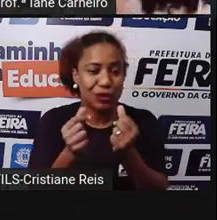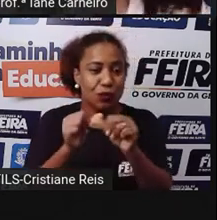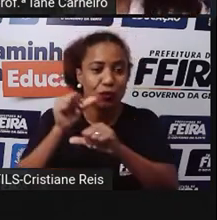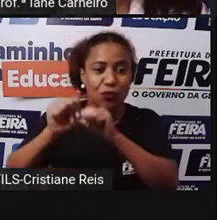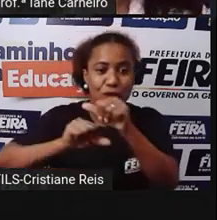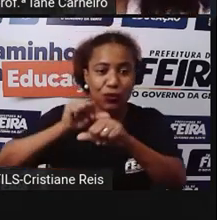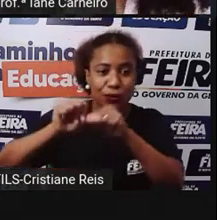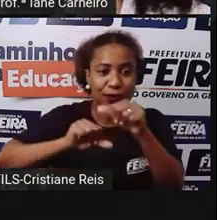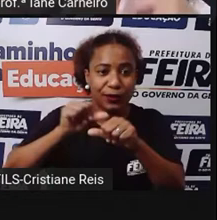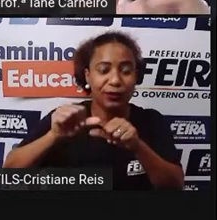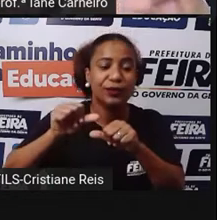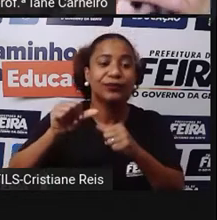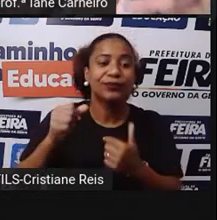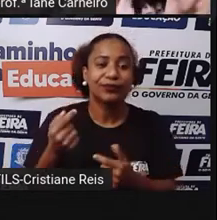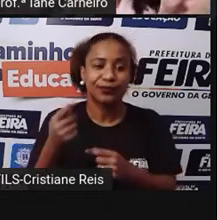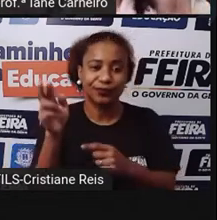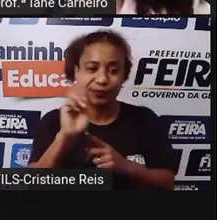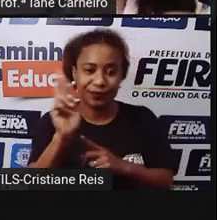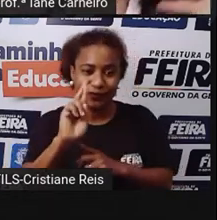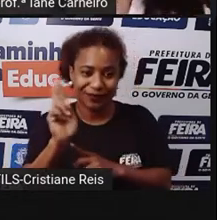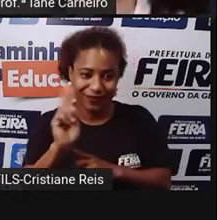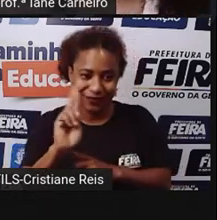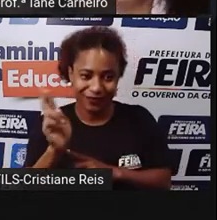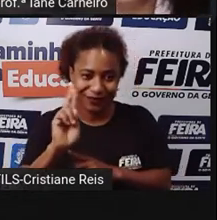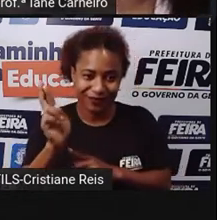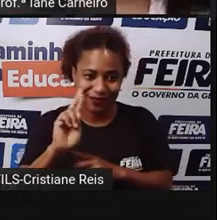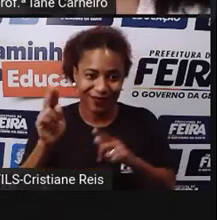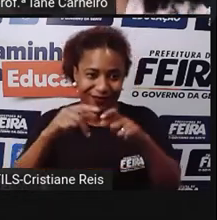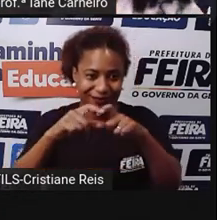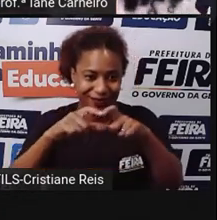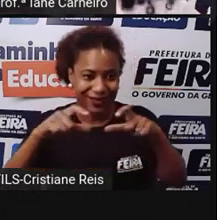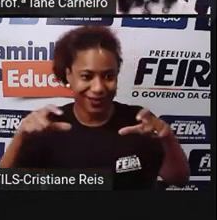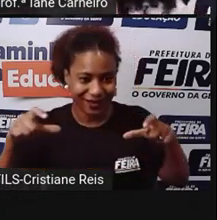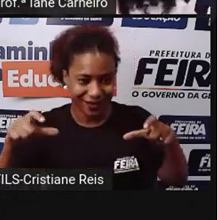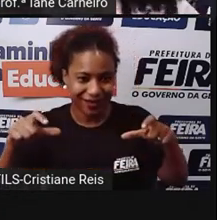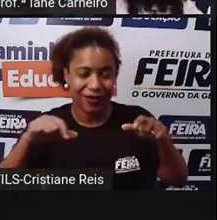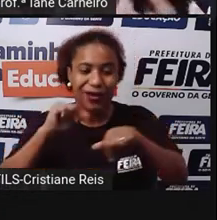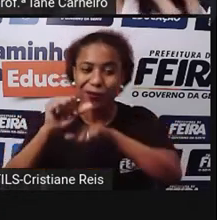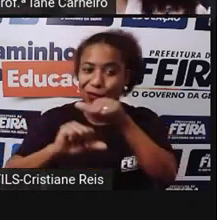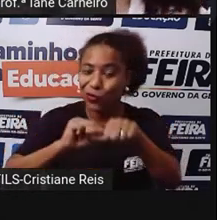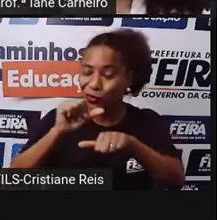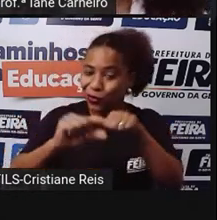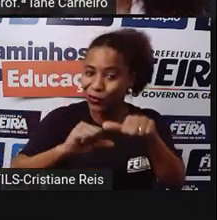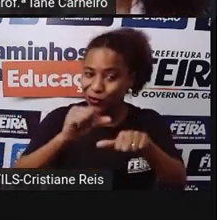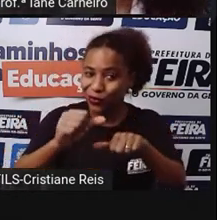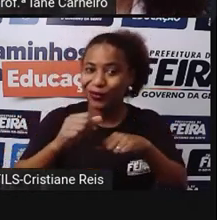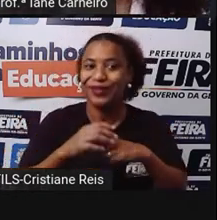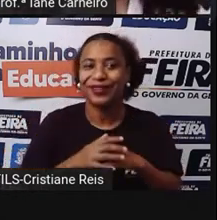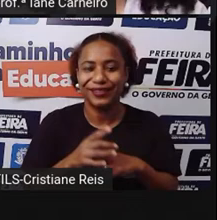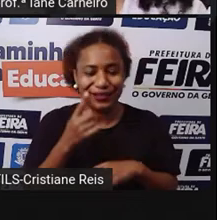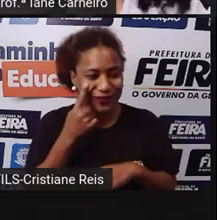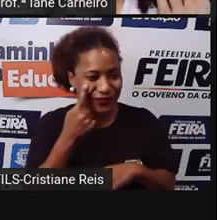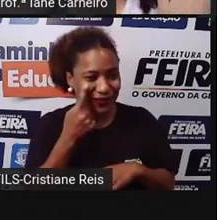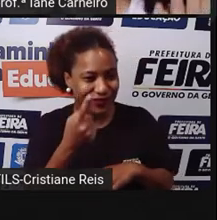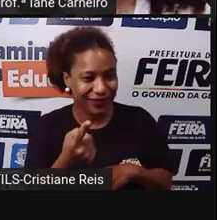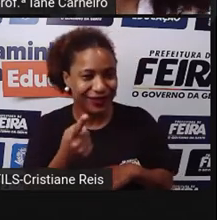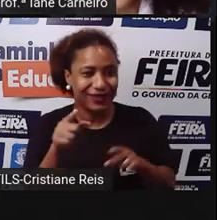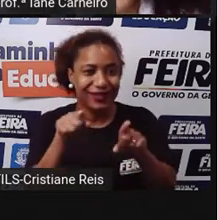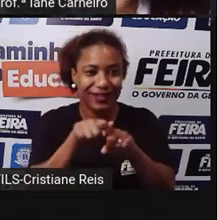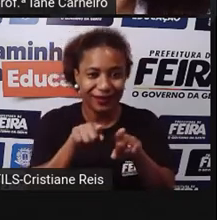Que no real Tinha umas notas Que eram diferentes E agora elas são outras A Pró mostrou Para vocês também A